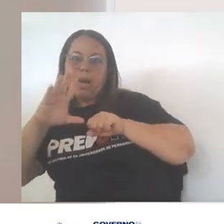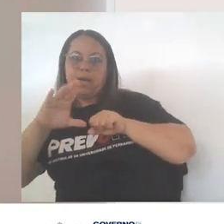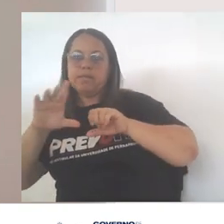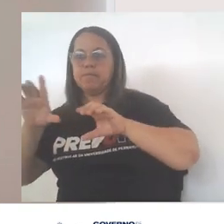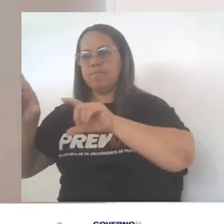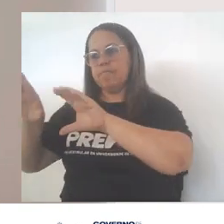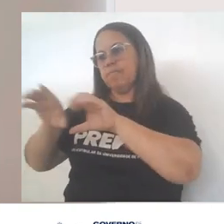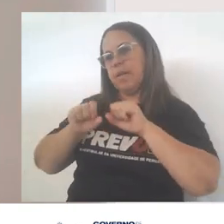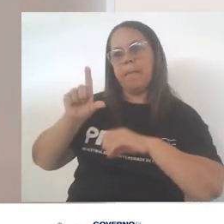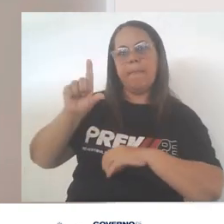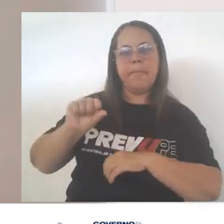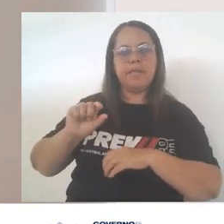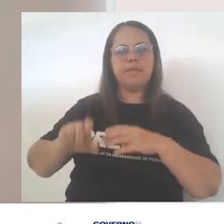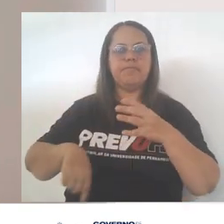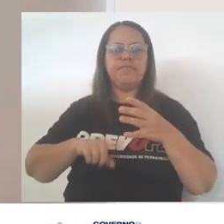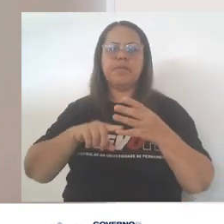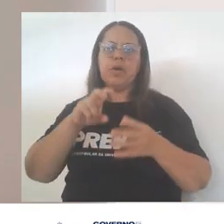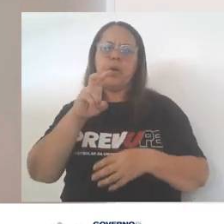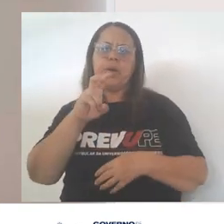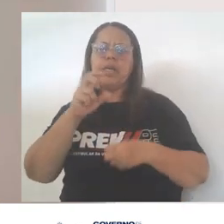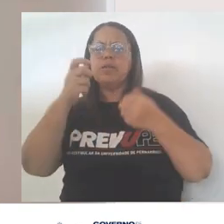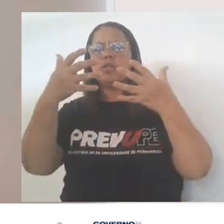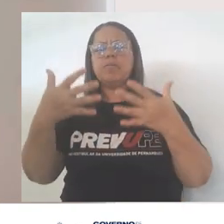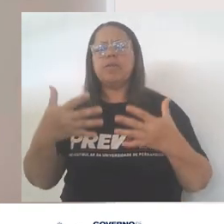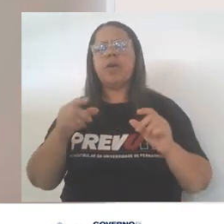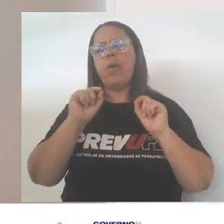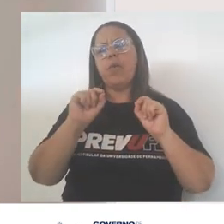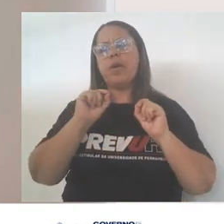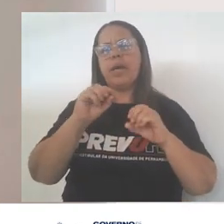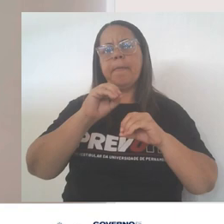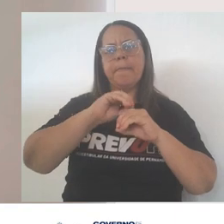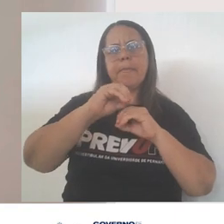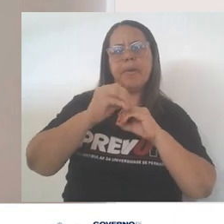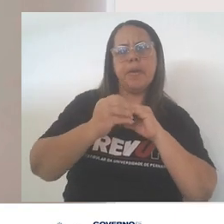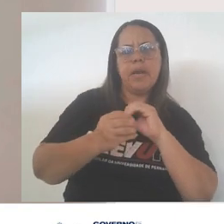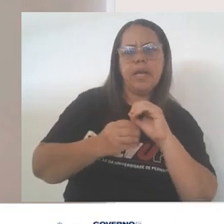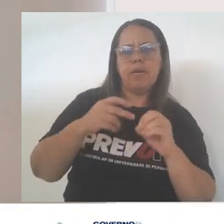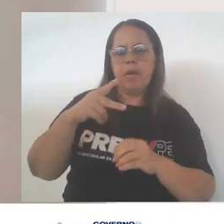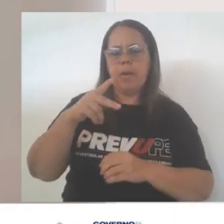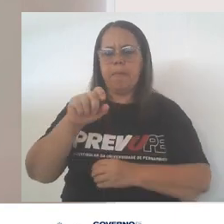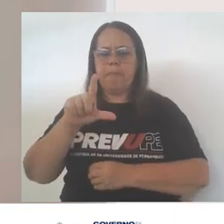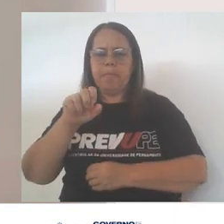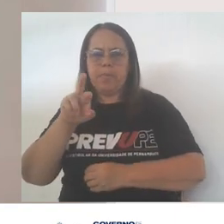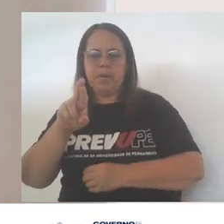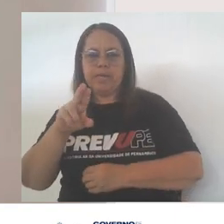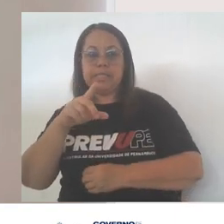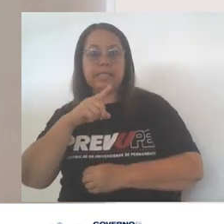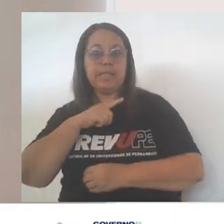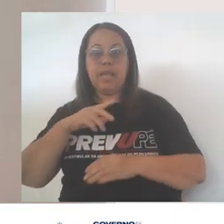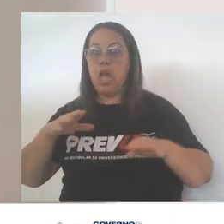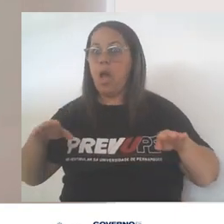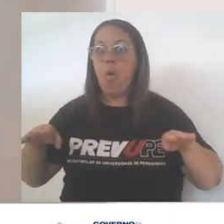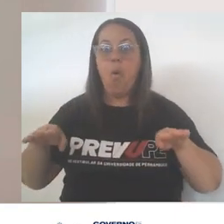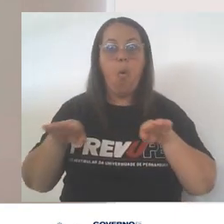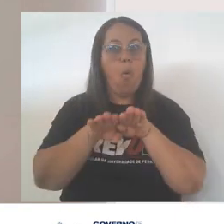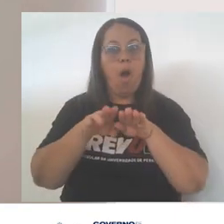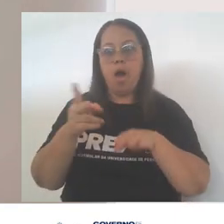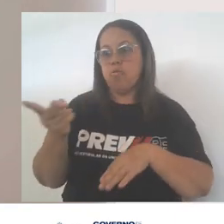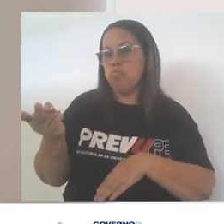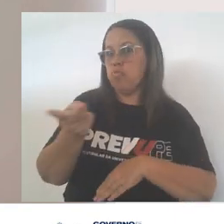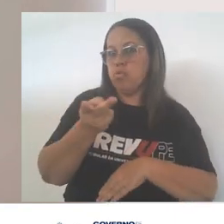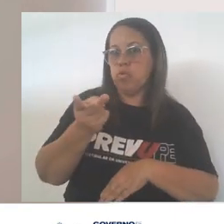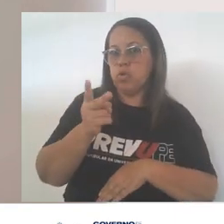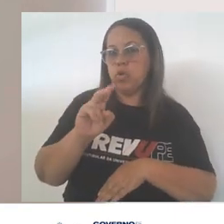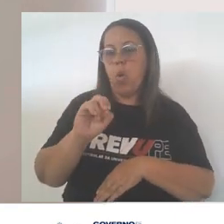fim, o quinto define o que é uma molécula polar. Se a molécula tem uma distribuição de cargas igual ou quase